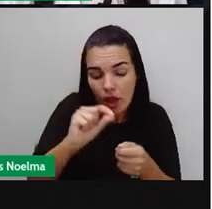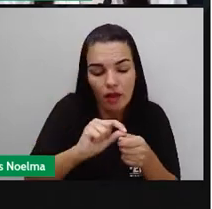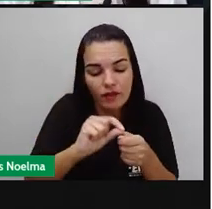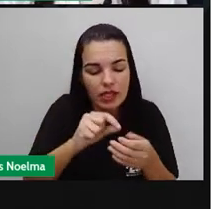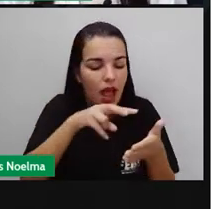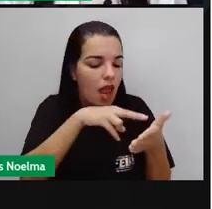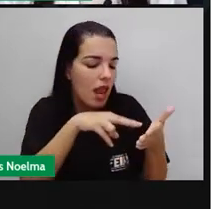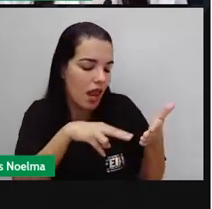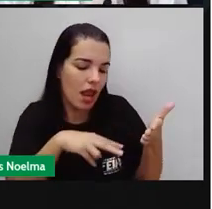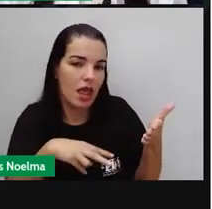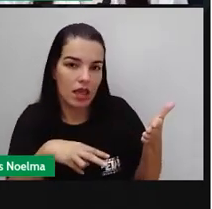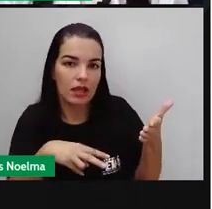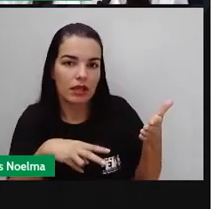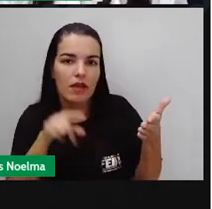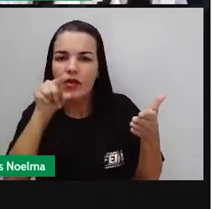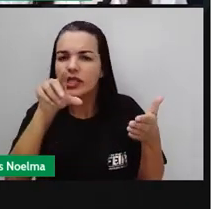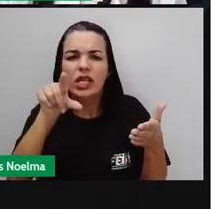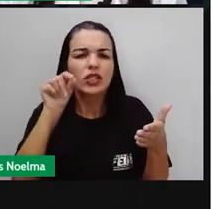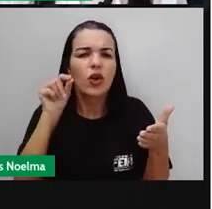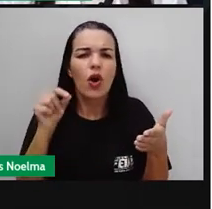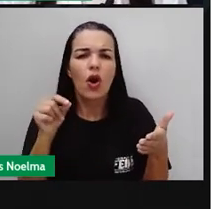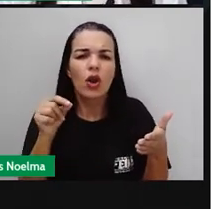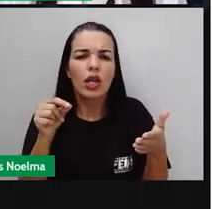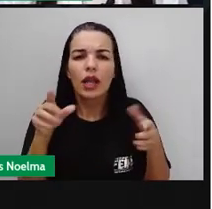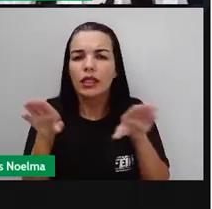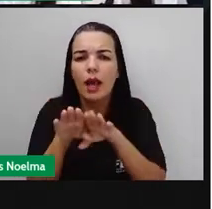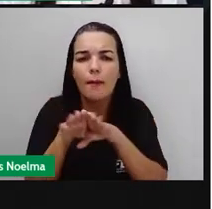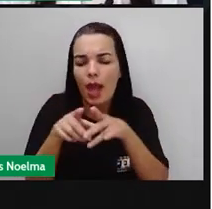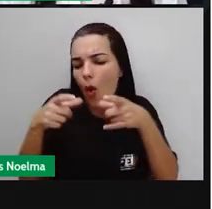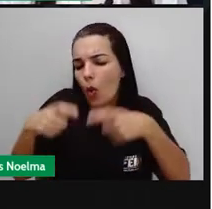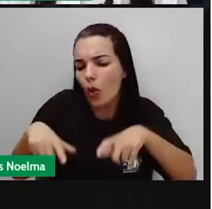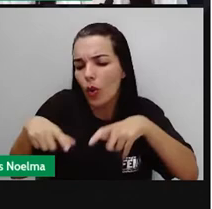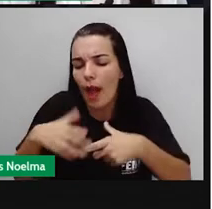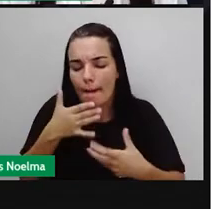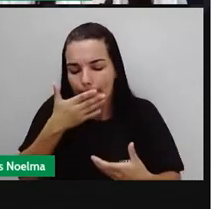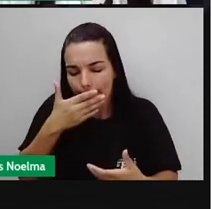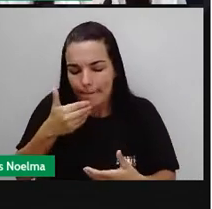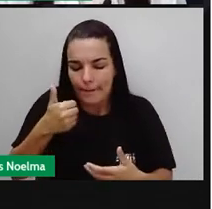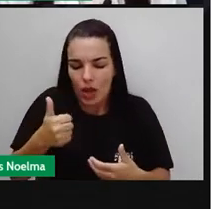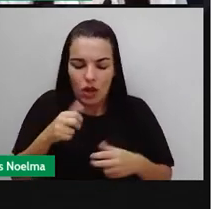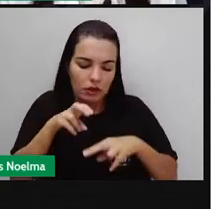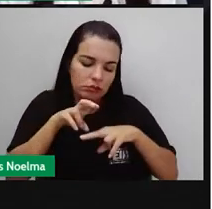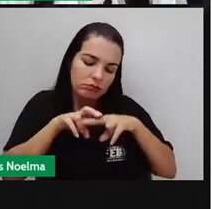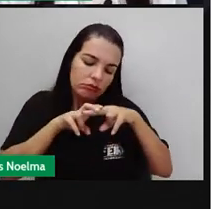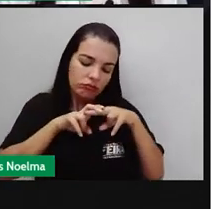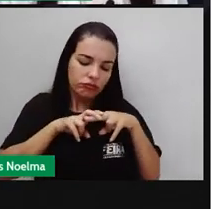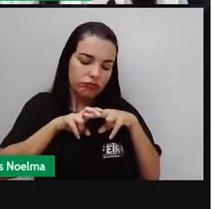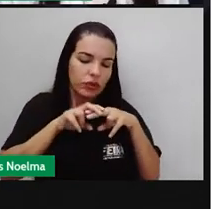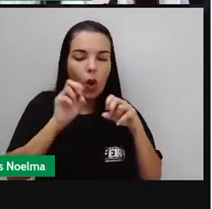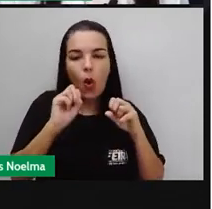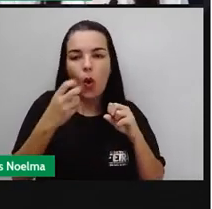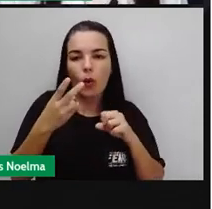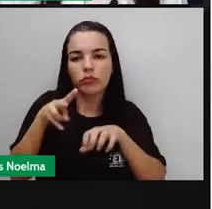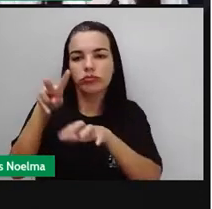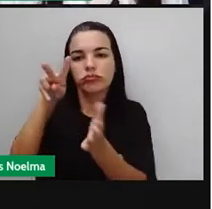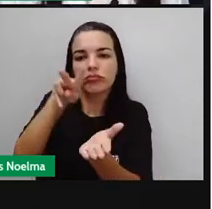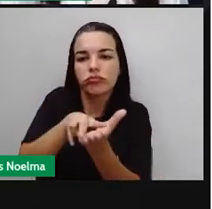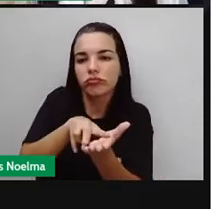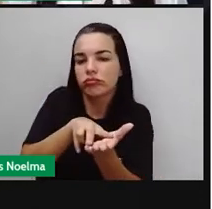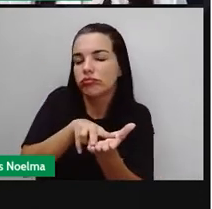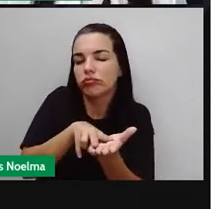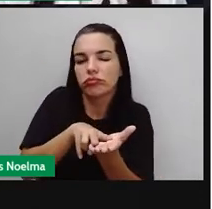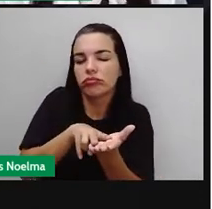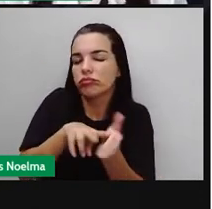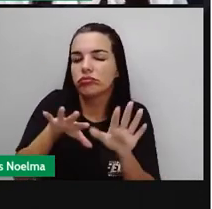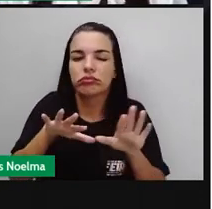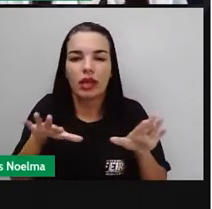ser leitor, né? Escolha um lugar confortável e longe de distrações. Ninguém vai ler com a televisão ligada,